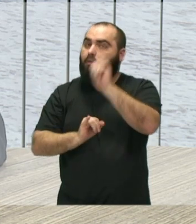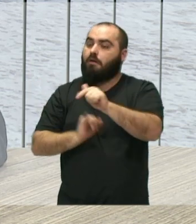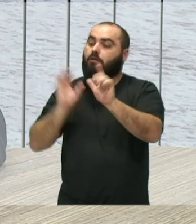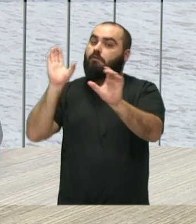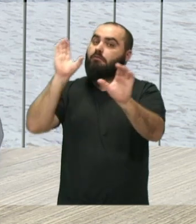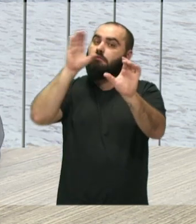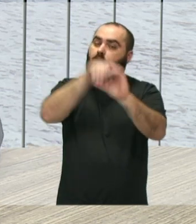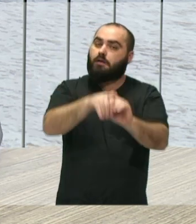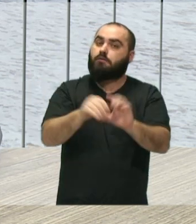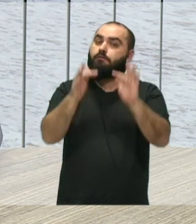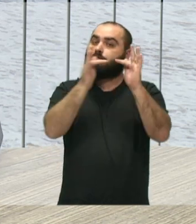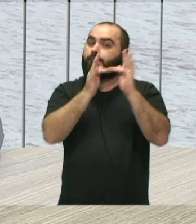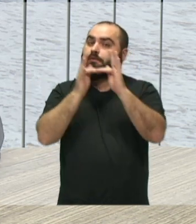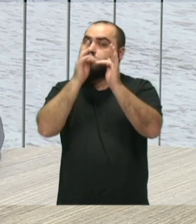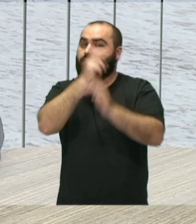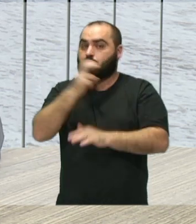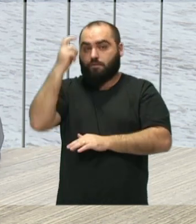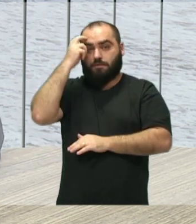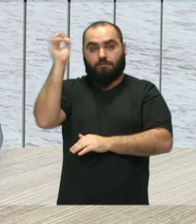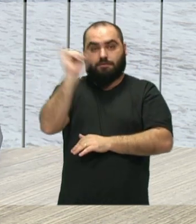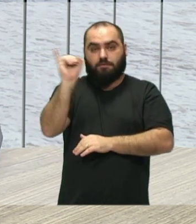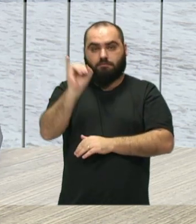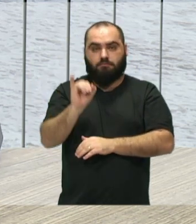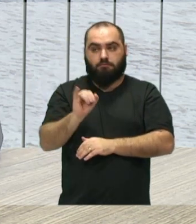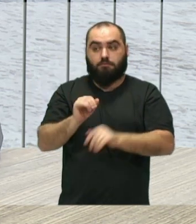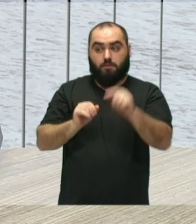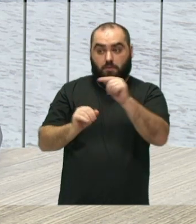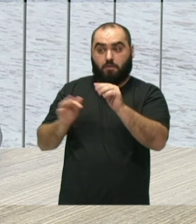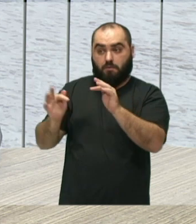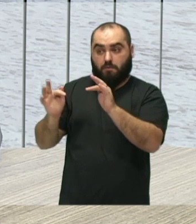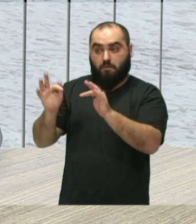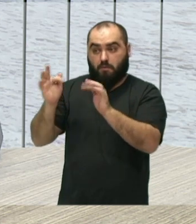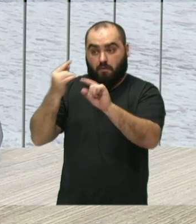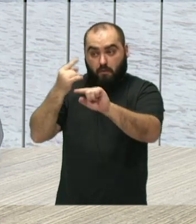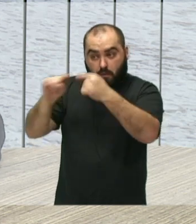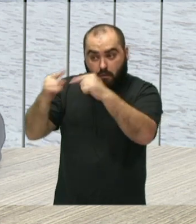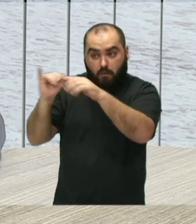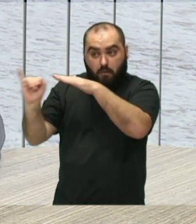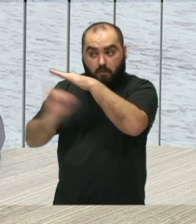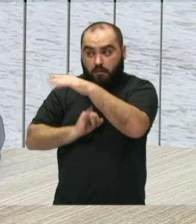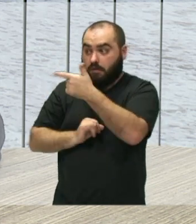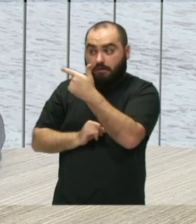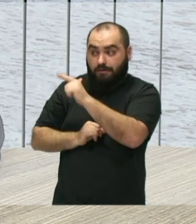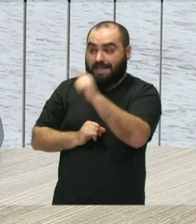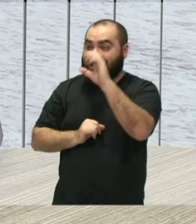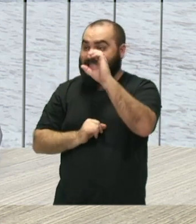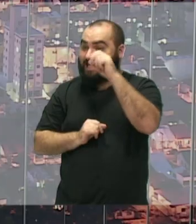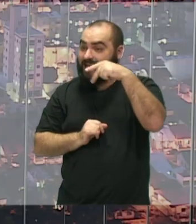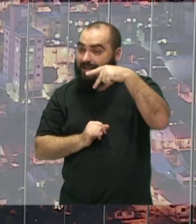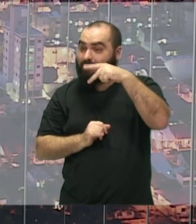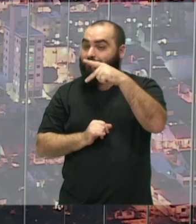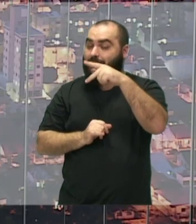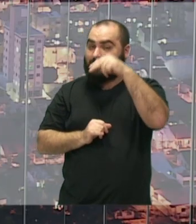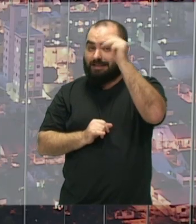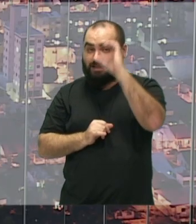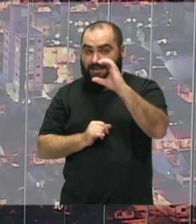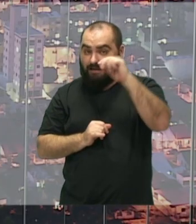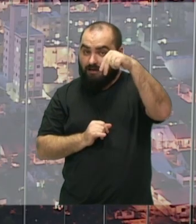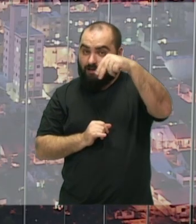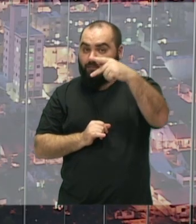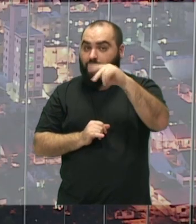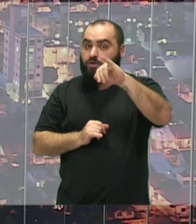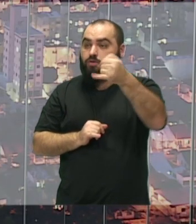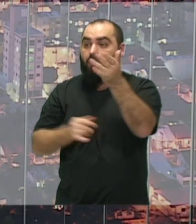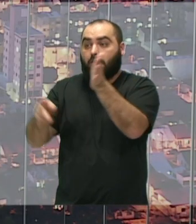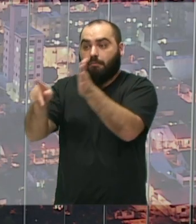Itajaí. Então, o conservatório não tem o CNPJ próprio, mas a Fundação Cultural possui, né, por ser uma estrutura da